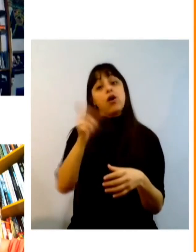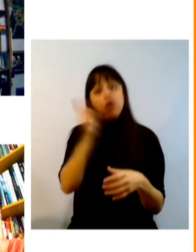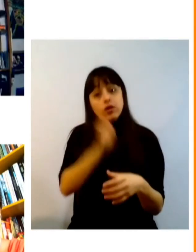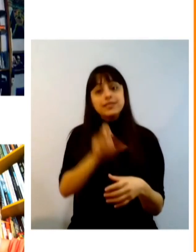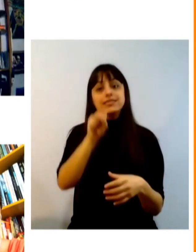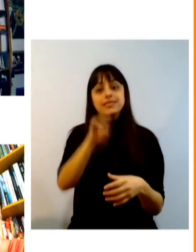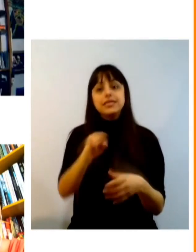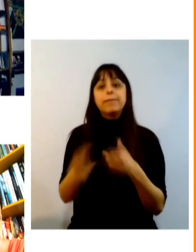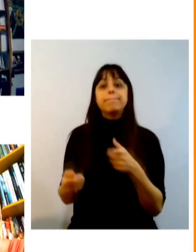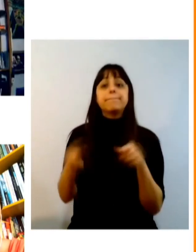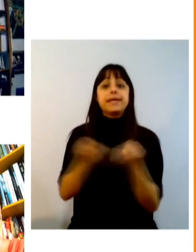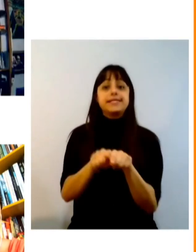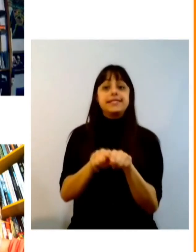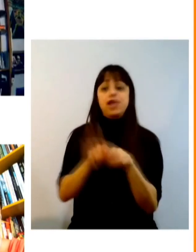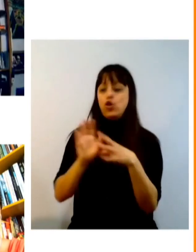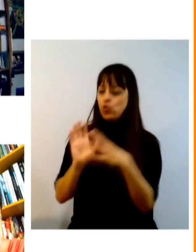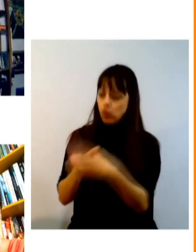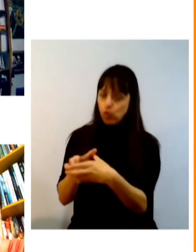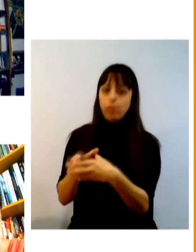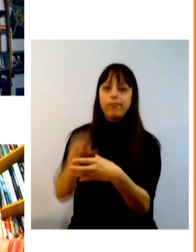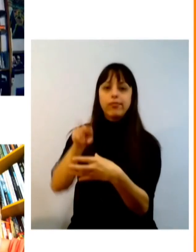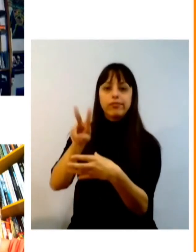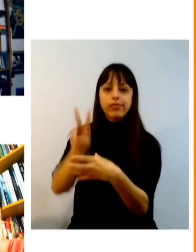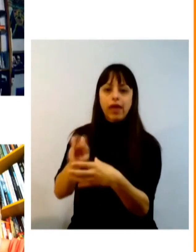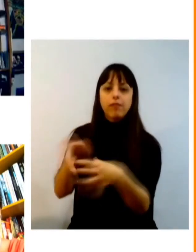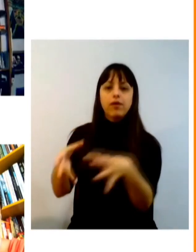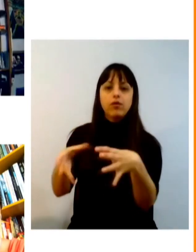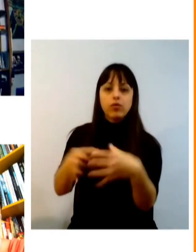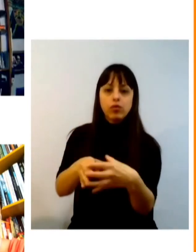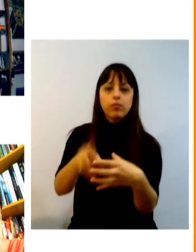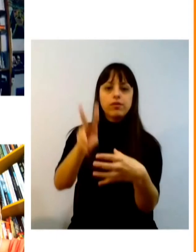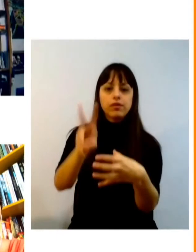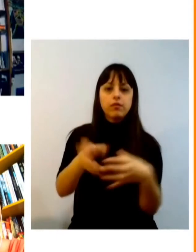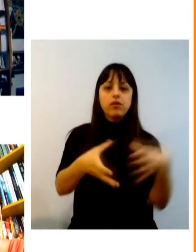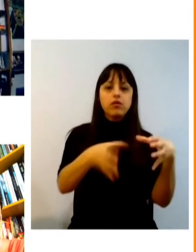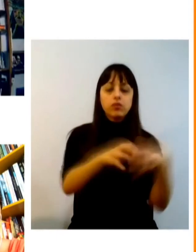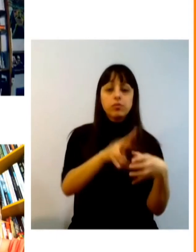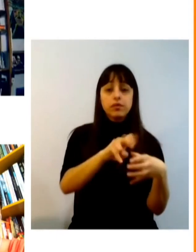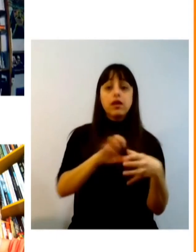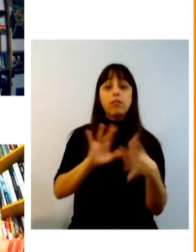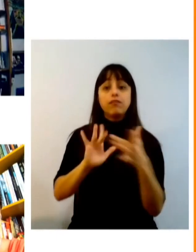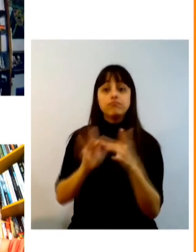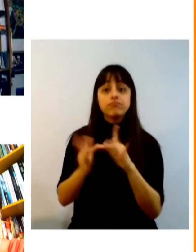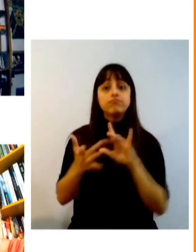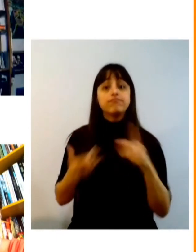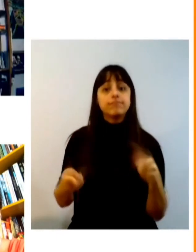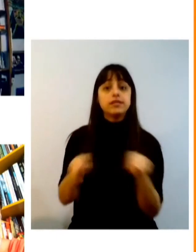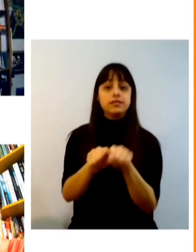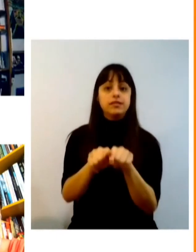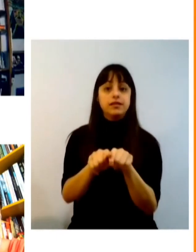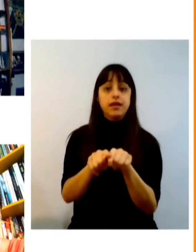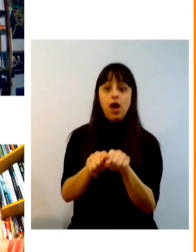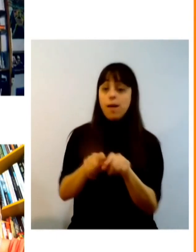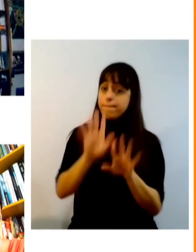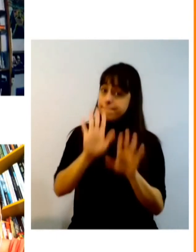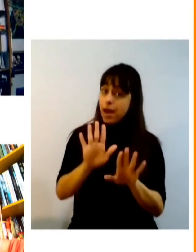em grupos assim acho que é um é um é um bom caminho reconhecer a vocação local fazer o mapeamento e a partir